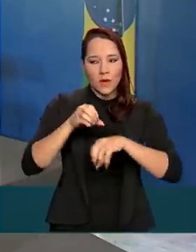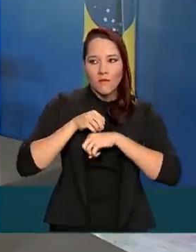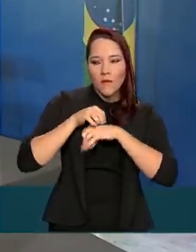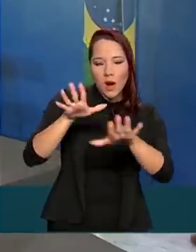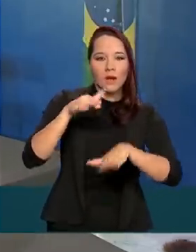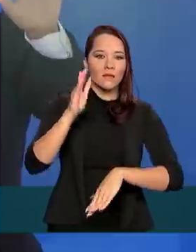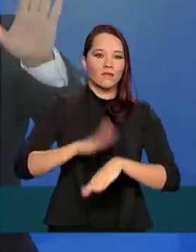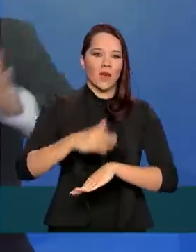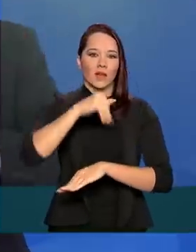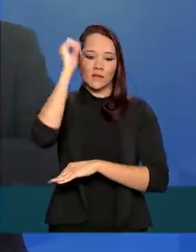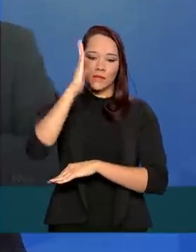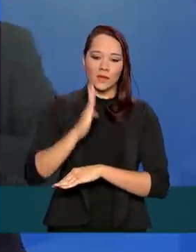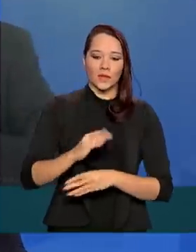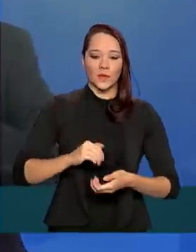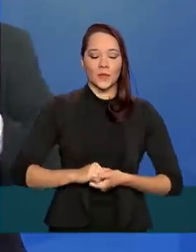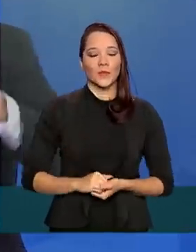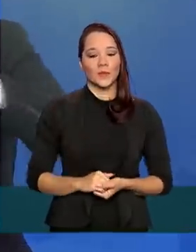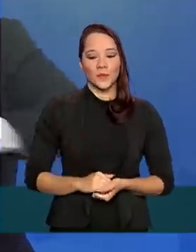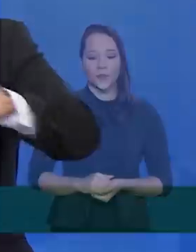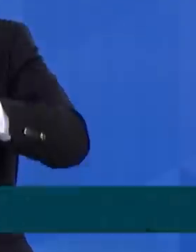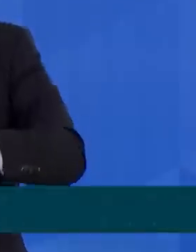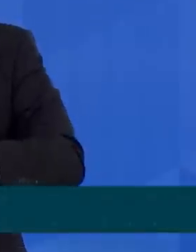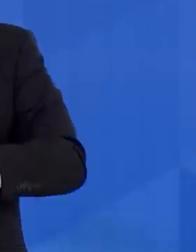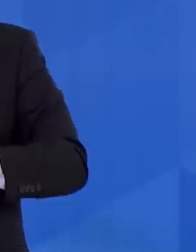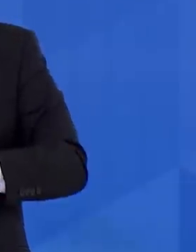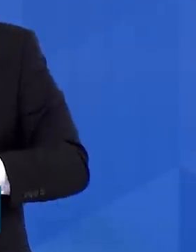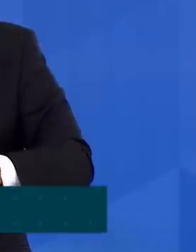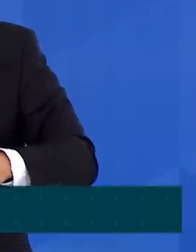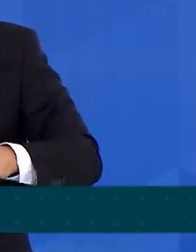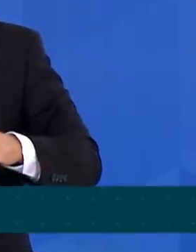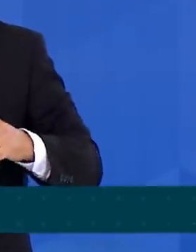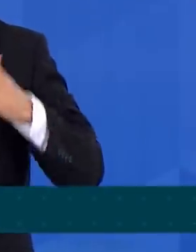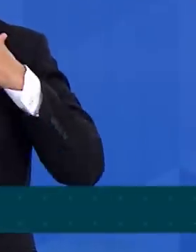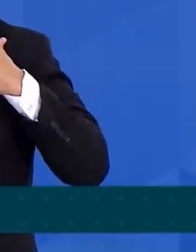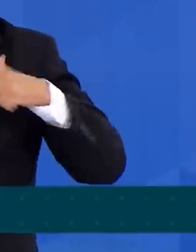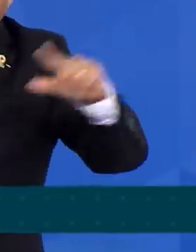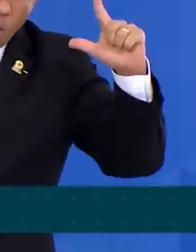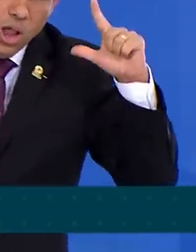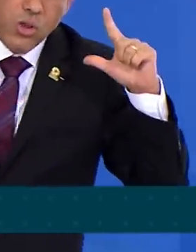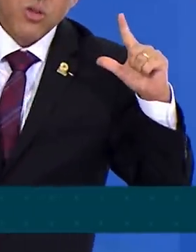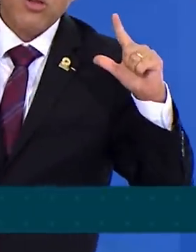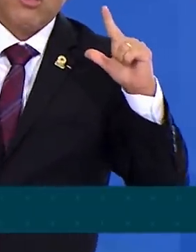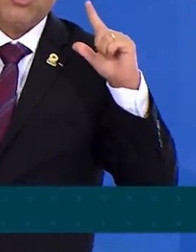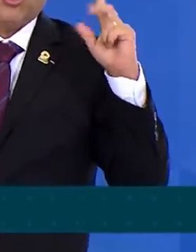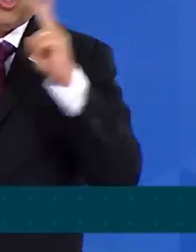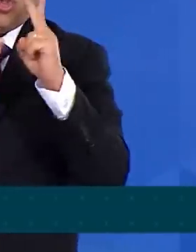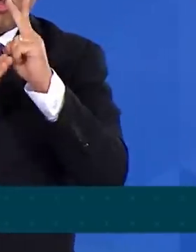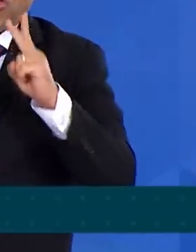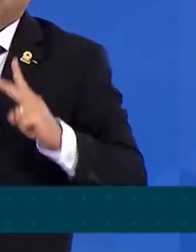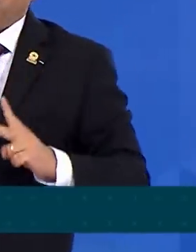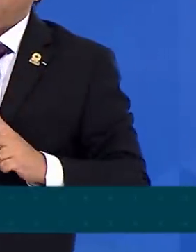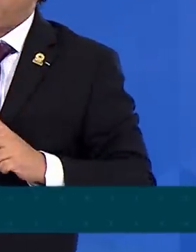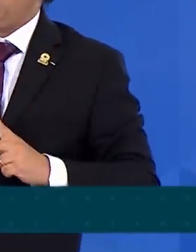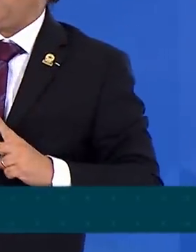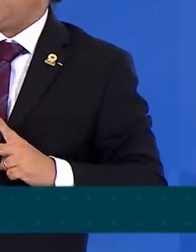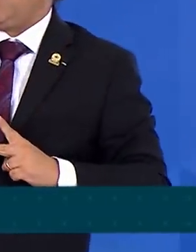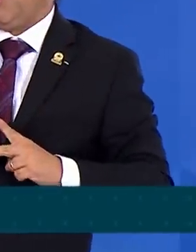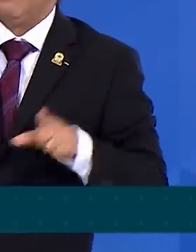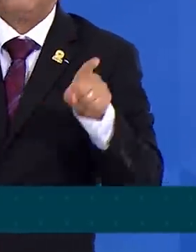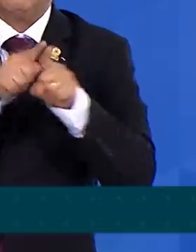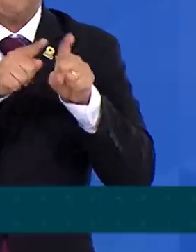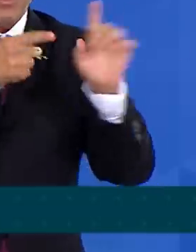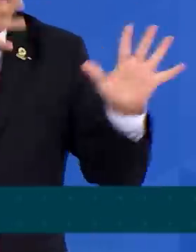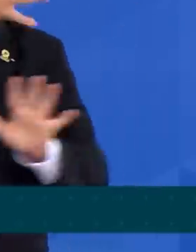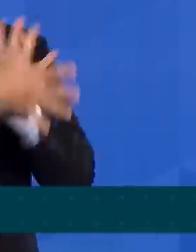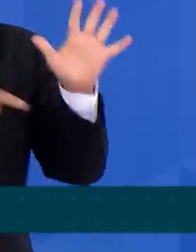brasileiros. A publicação do ECA em linguagem indígena, Tikuna, a maior etnia do Brasil, na língua brasileira de sinais,